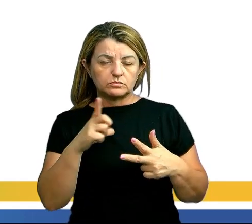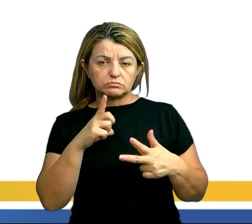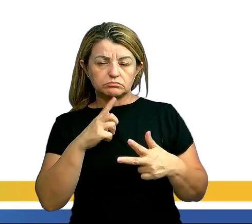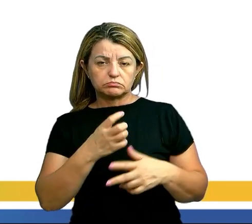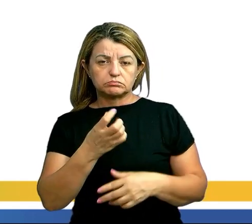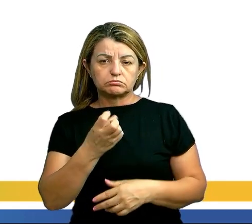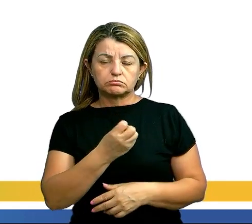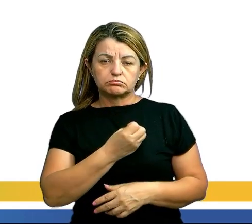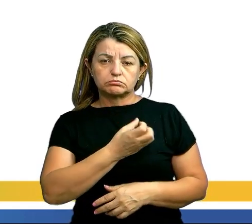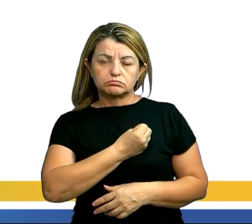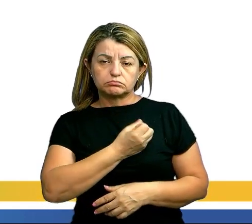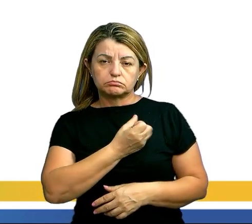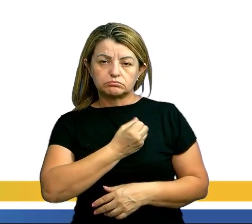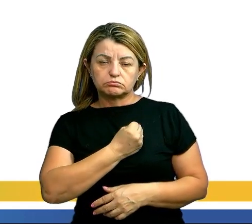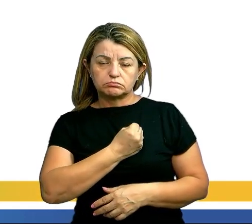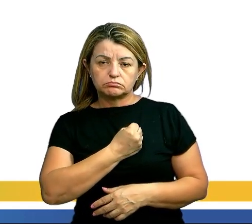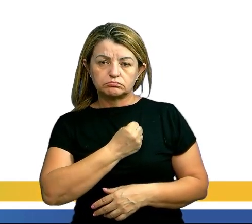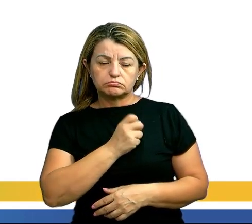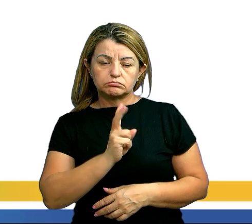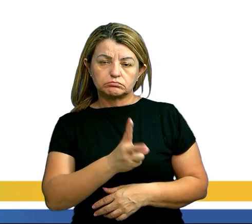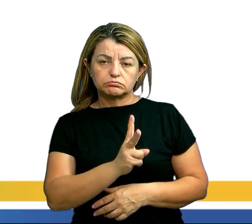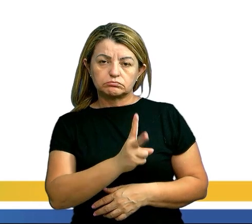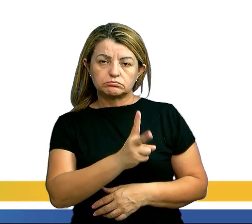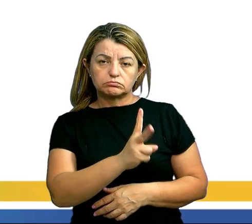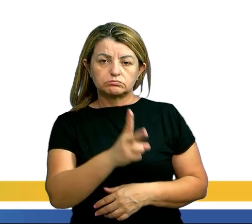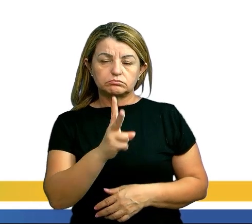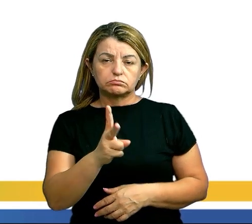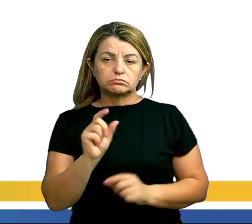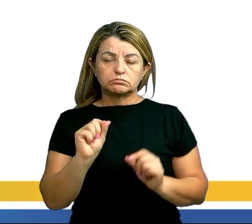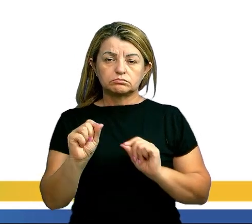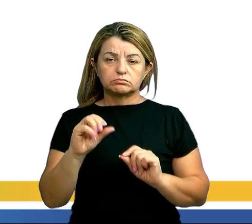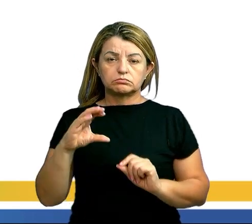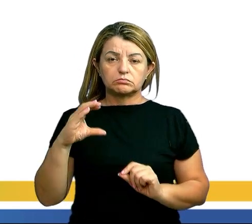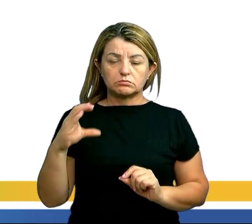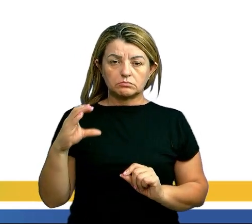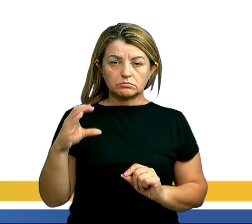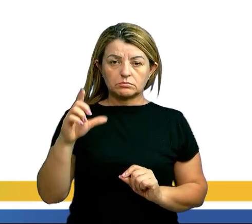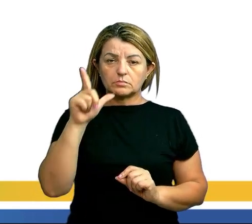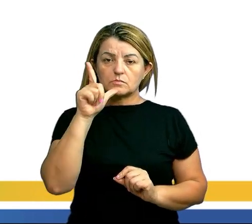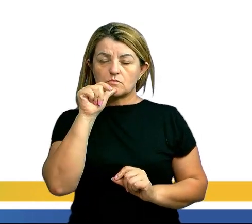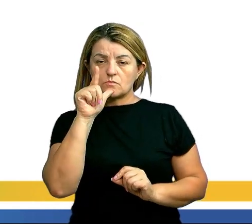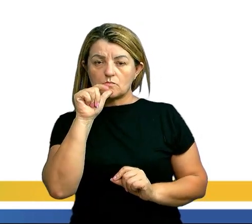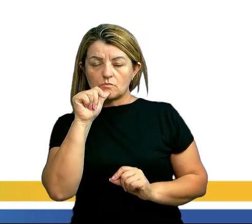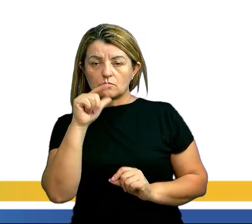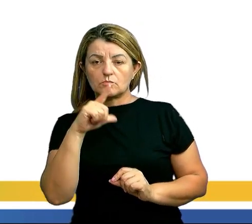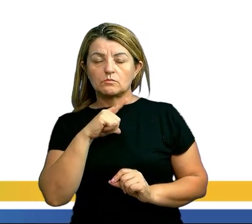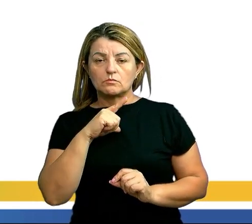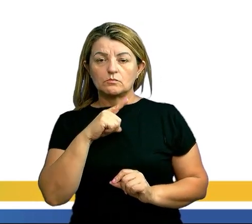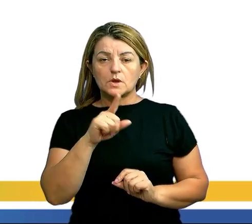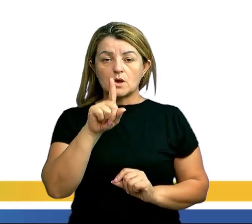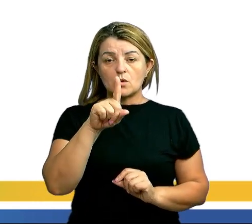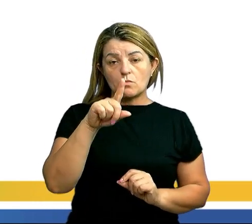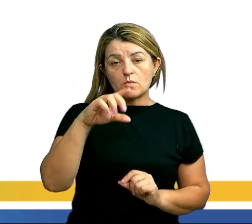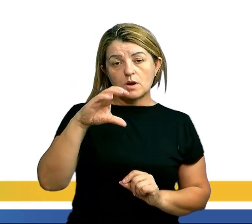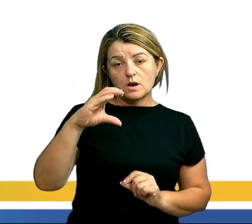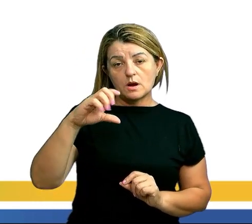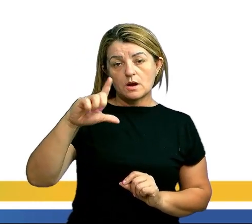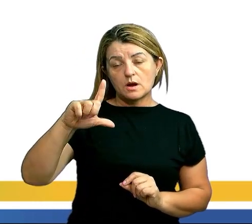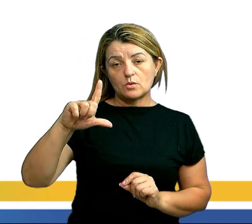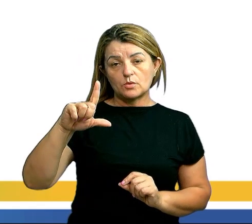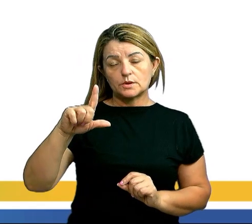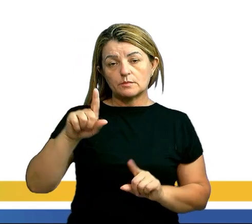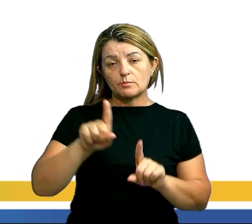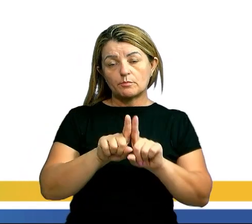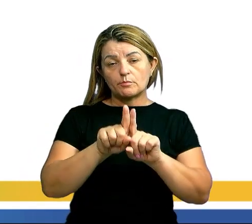ele nos traz a constante calor para a água, que é uma caloria por graus, Celsius,